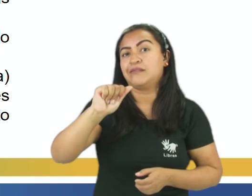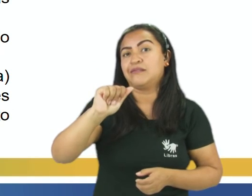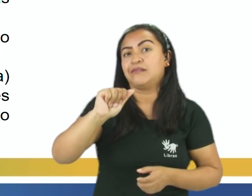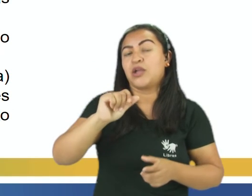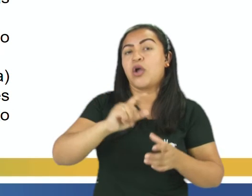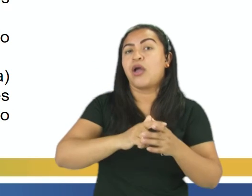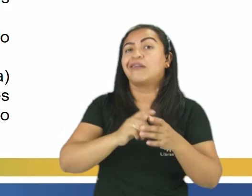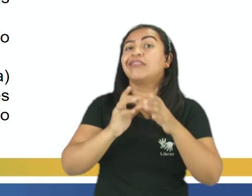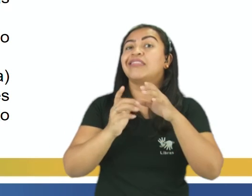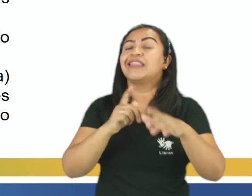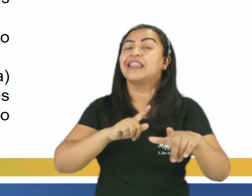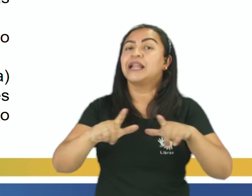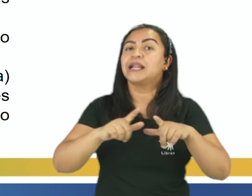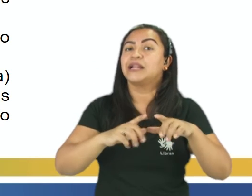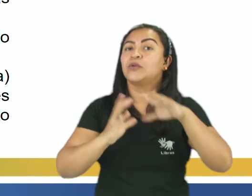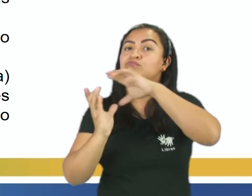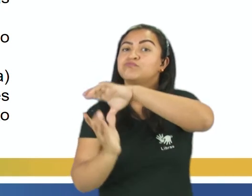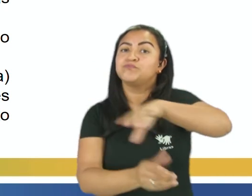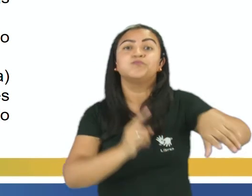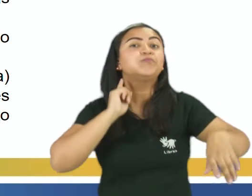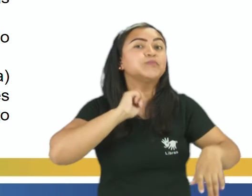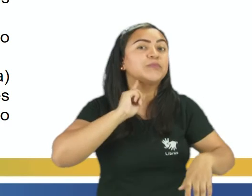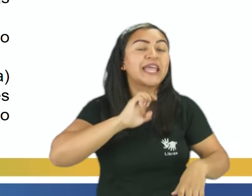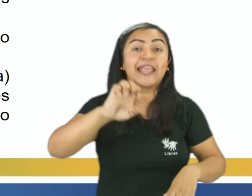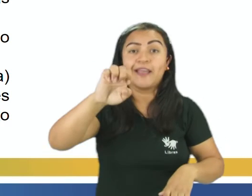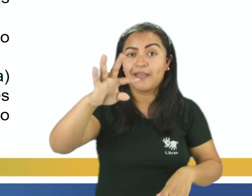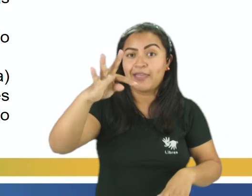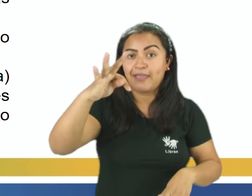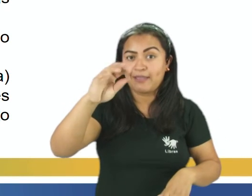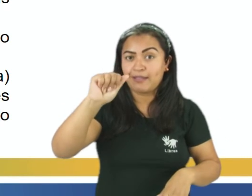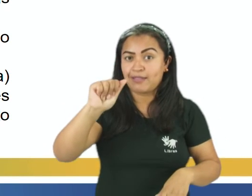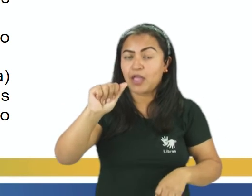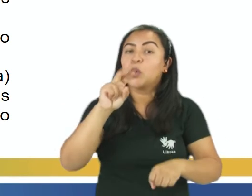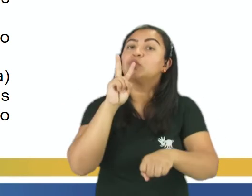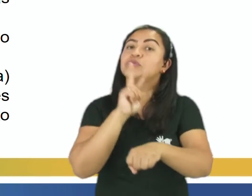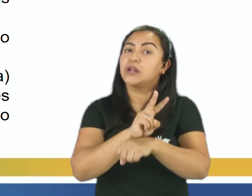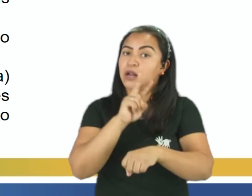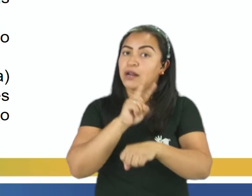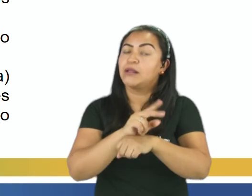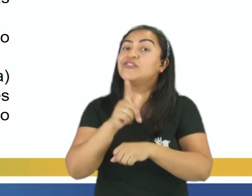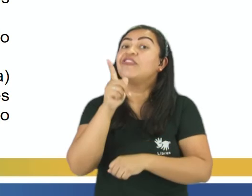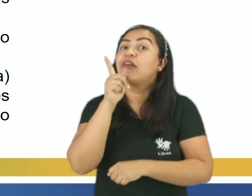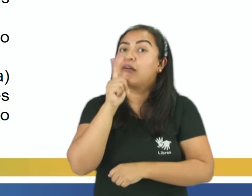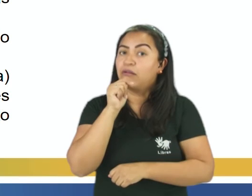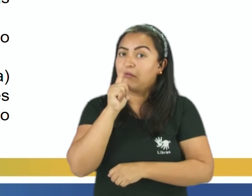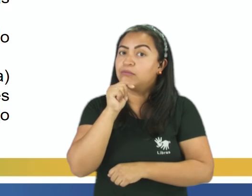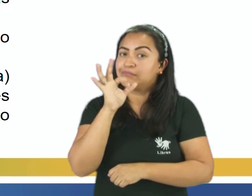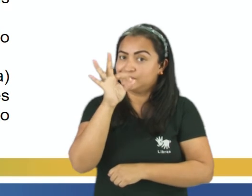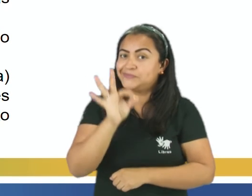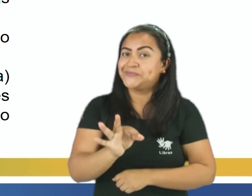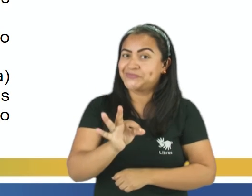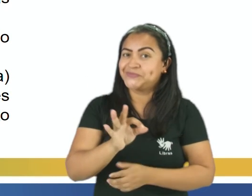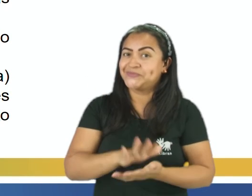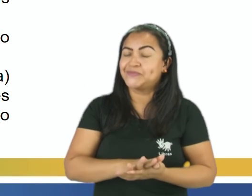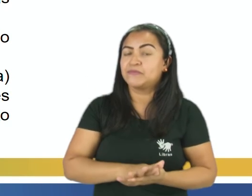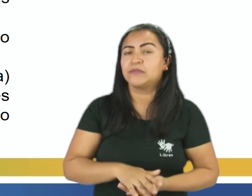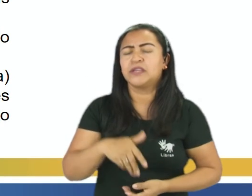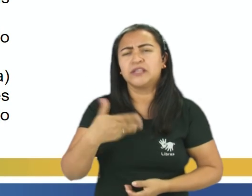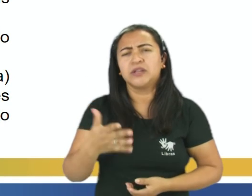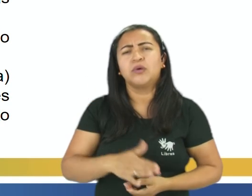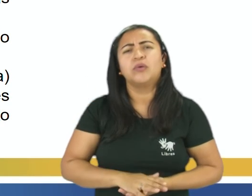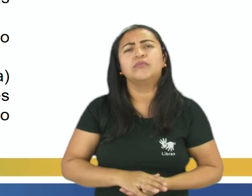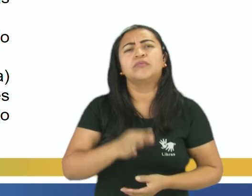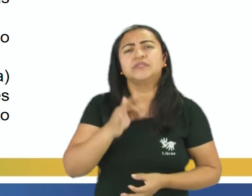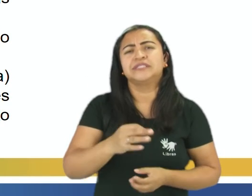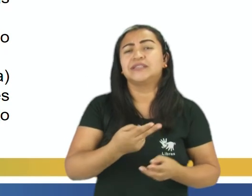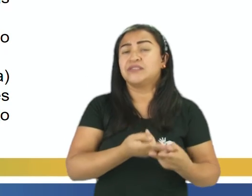Tratamento de esgoto. E a ETA trabalha com o tratamento de quê? De água, certo? Então, com certeza, cada